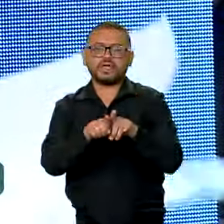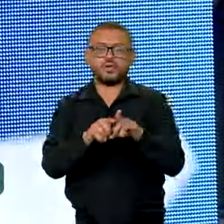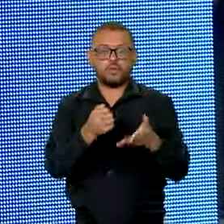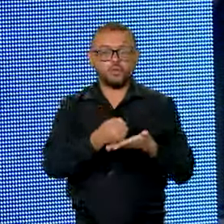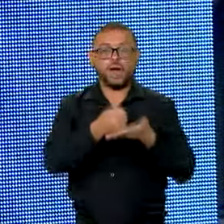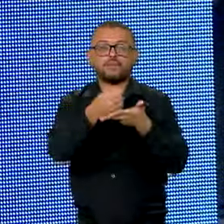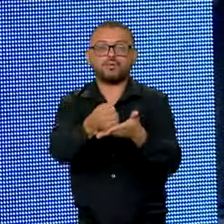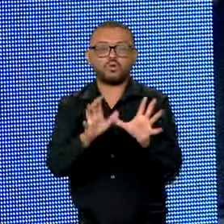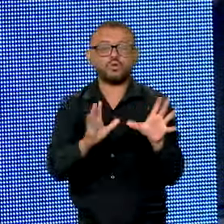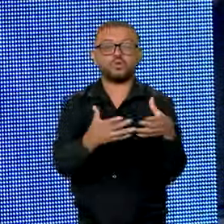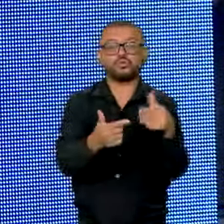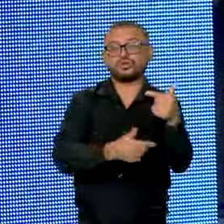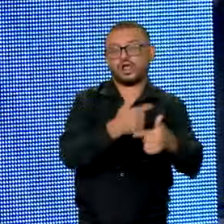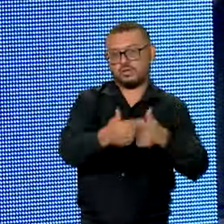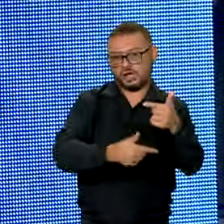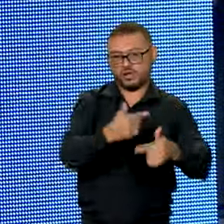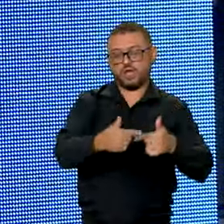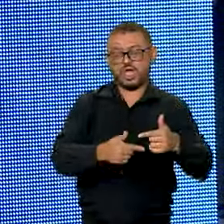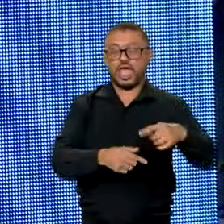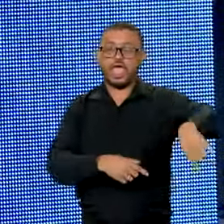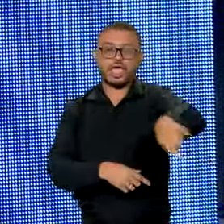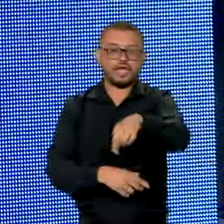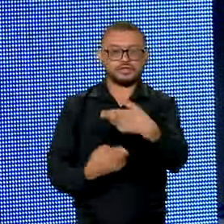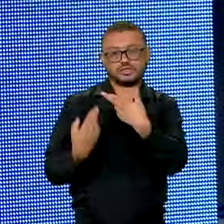apoio às equipes que vão fazer esse trabalho. Então, vamos lá.